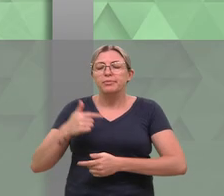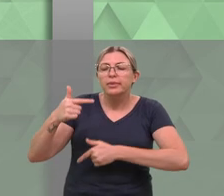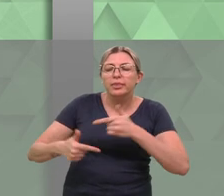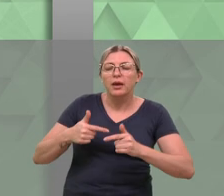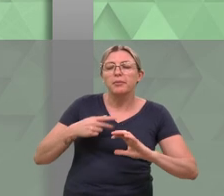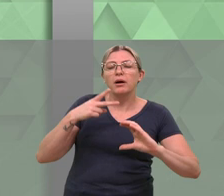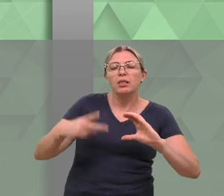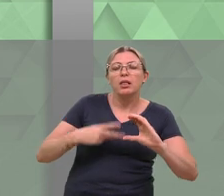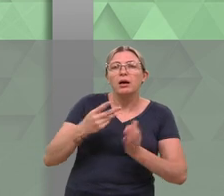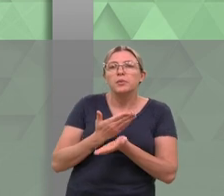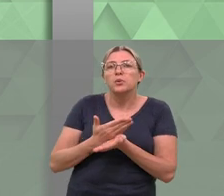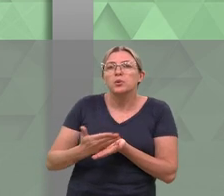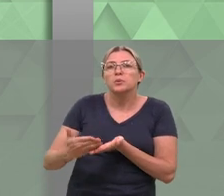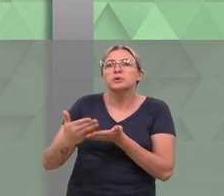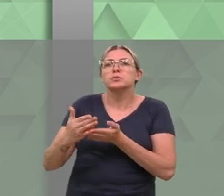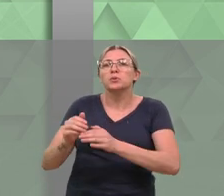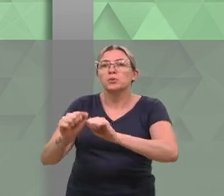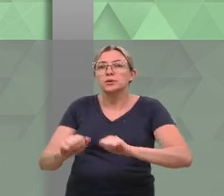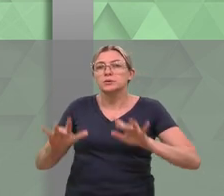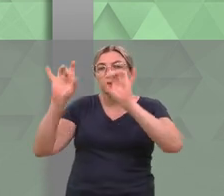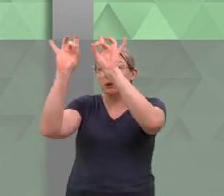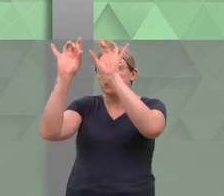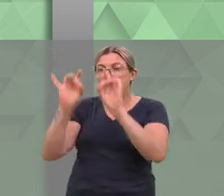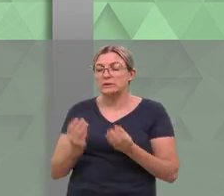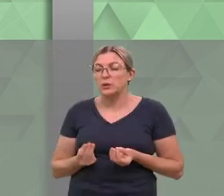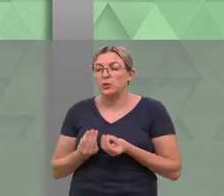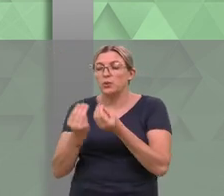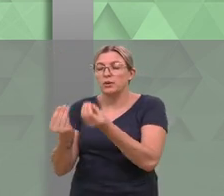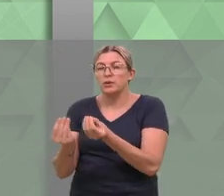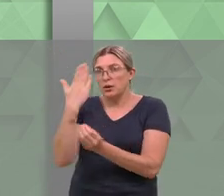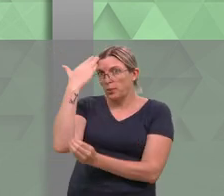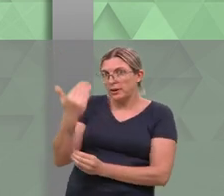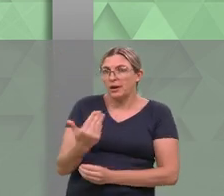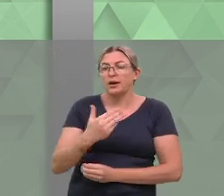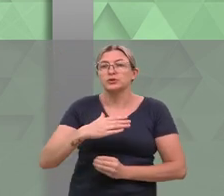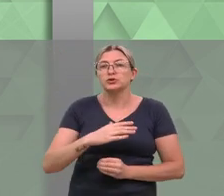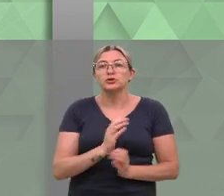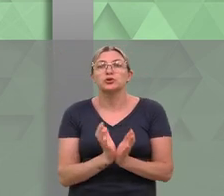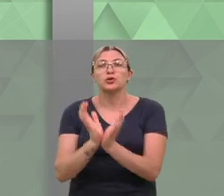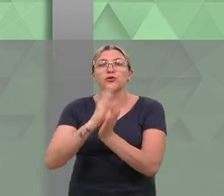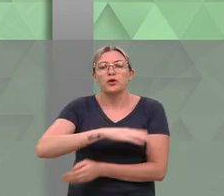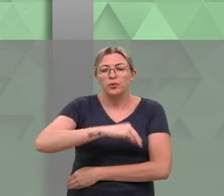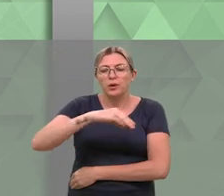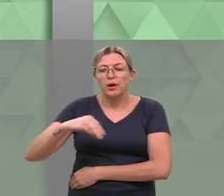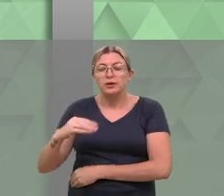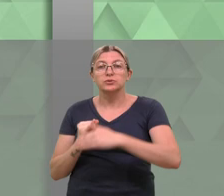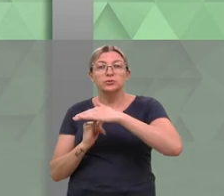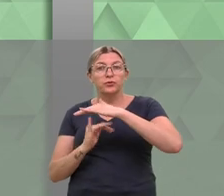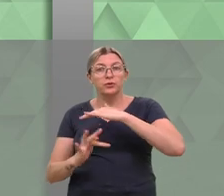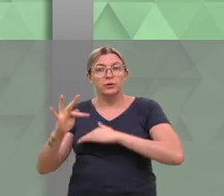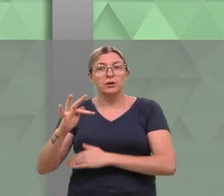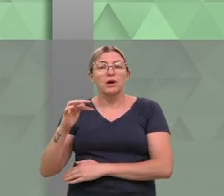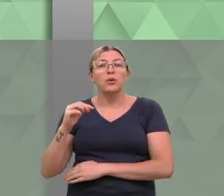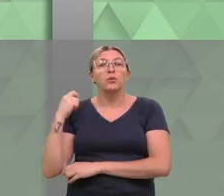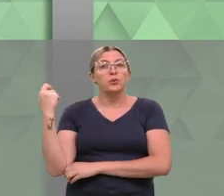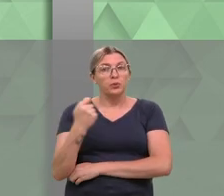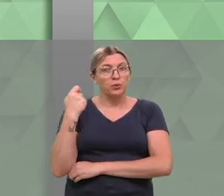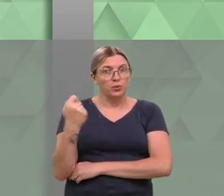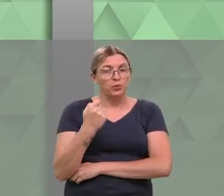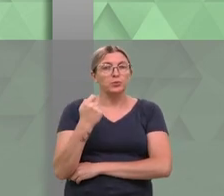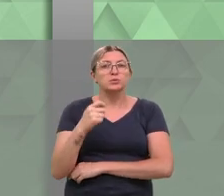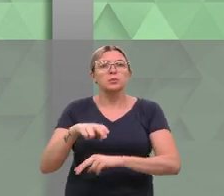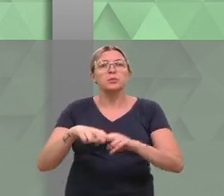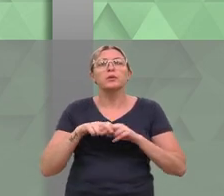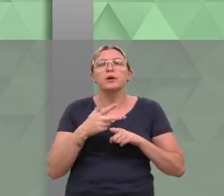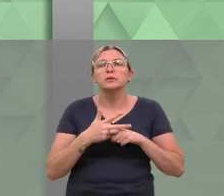Os trabalhos na Casa Legislativa iniciaram com a sessão especial de entrega do troféu Castelinho ao Instituto Federal do Rio